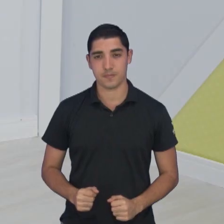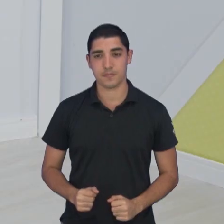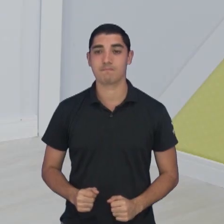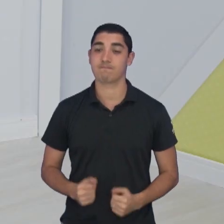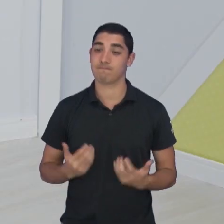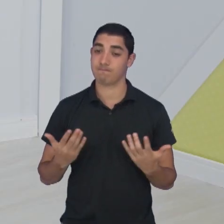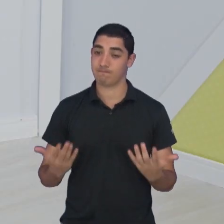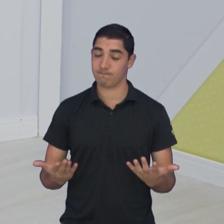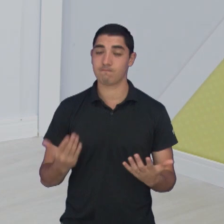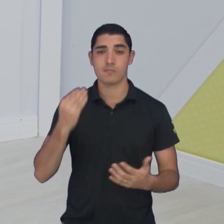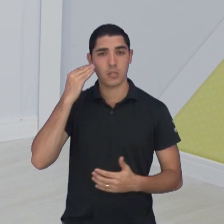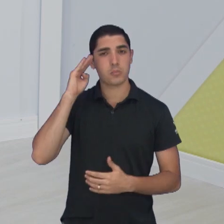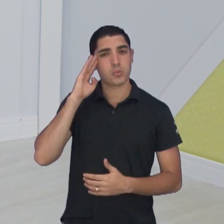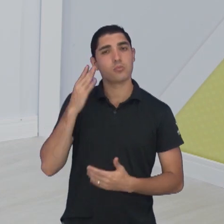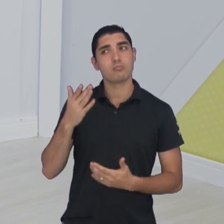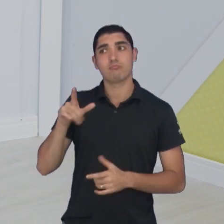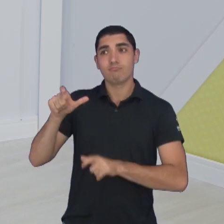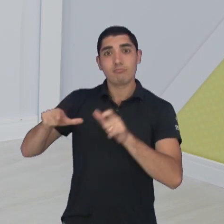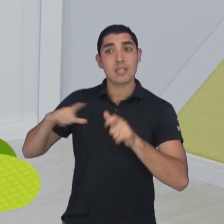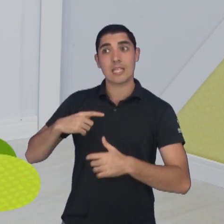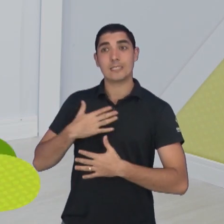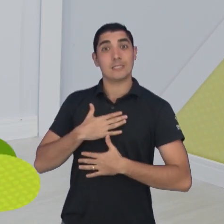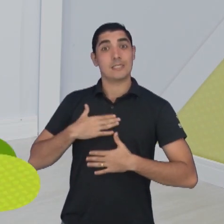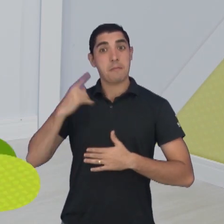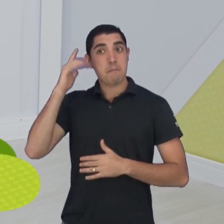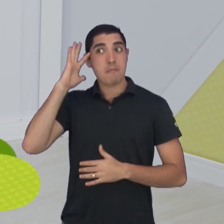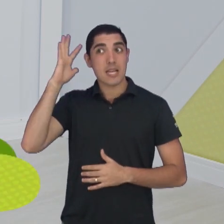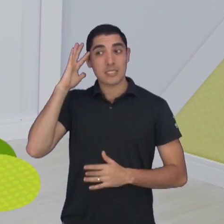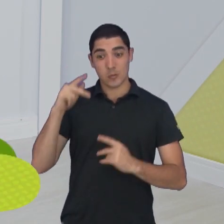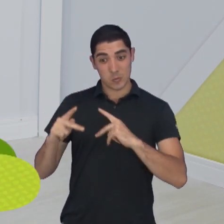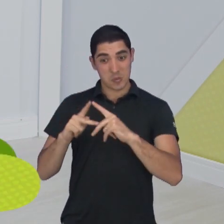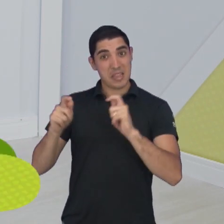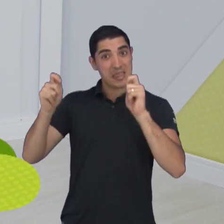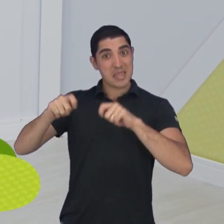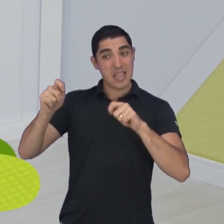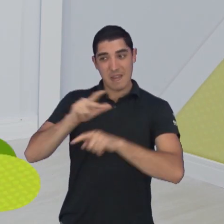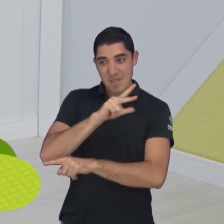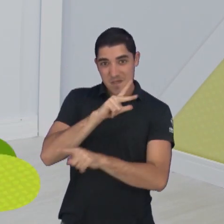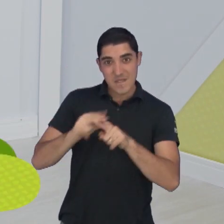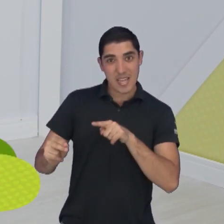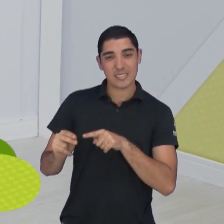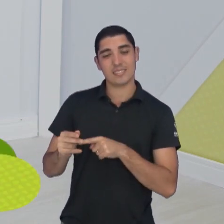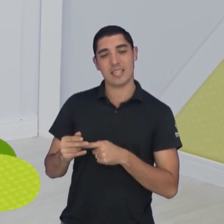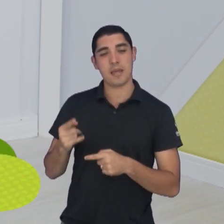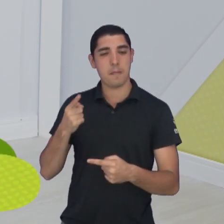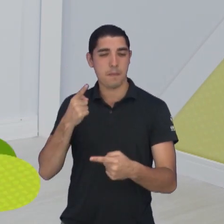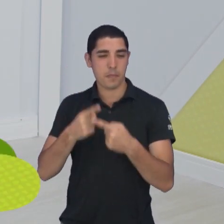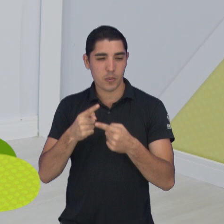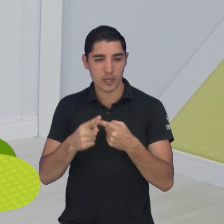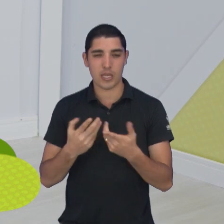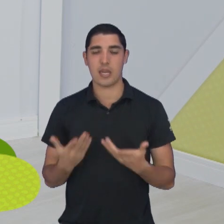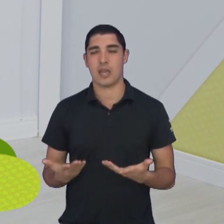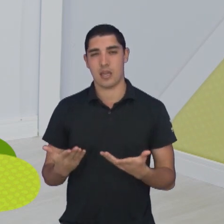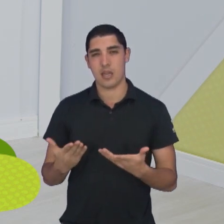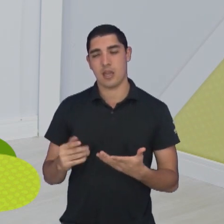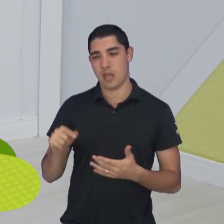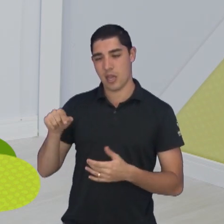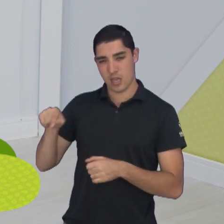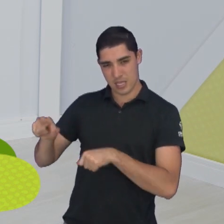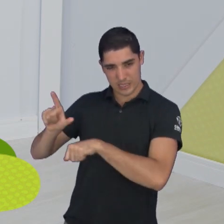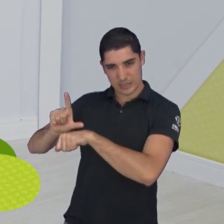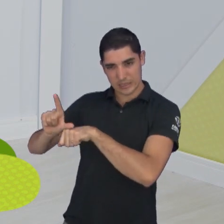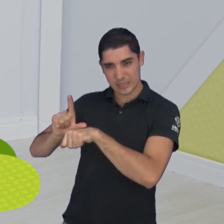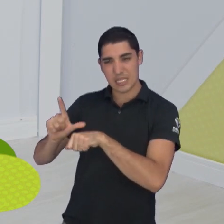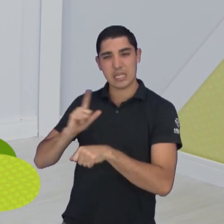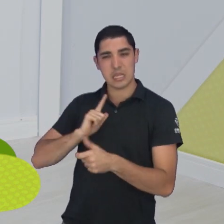Pois é, Brunão. A expectativa era de uma vitória para a equipe do São José mediante os problemas de bastidores da equipe do